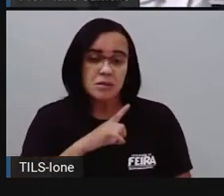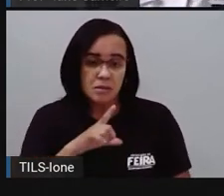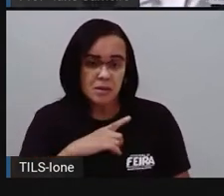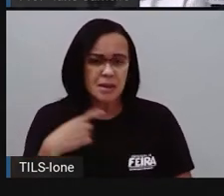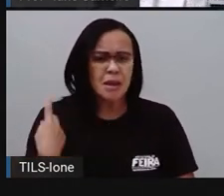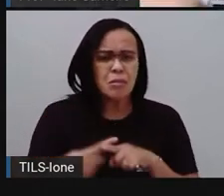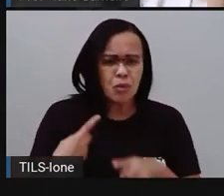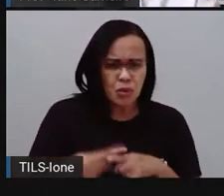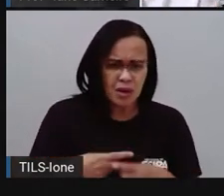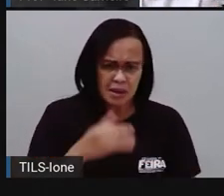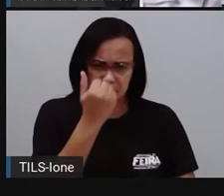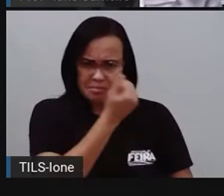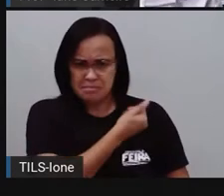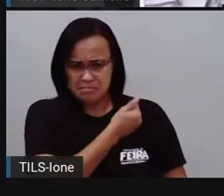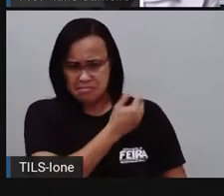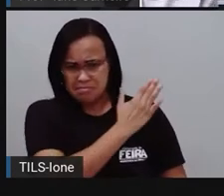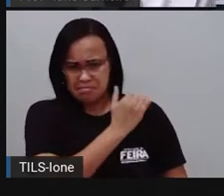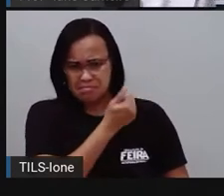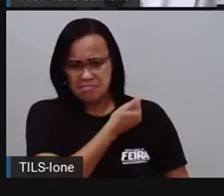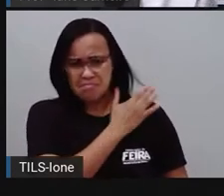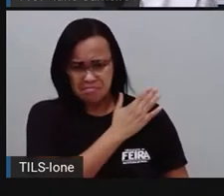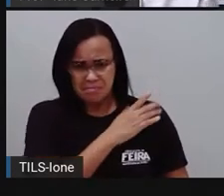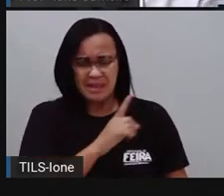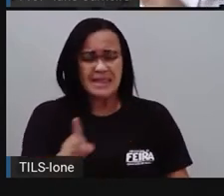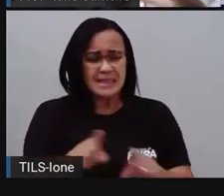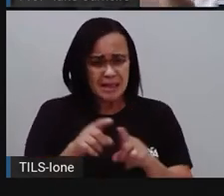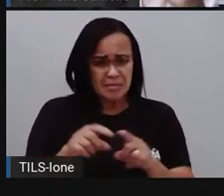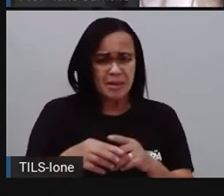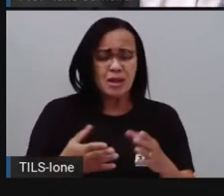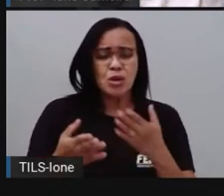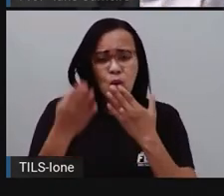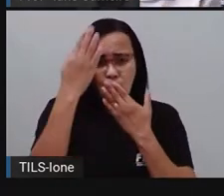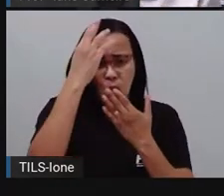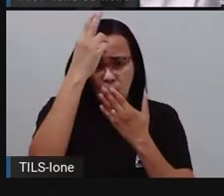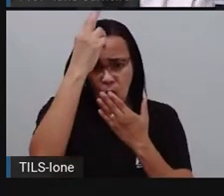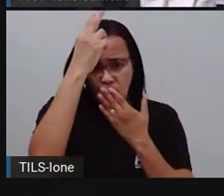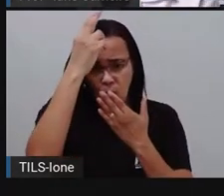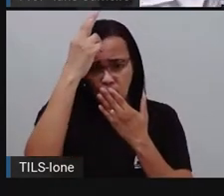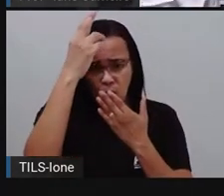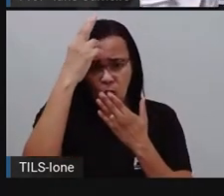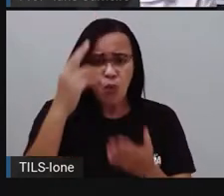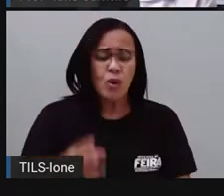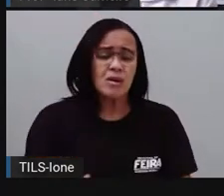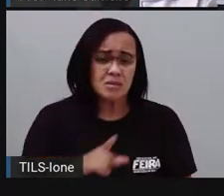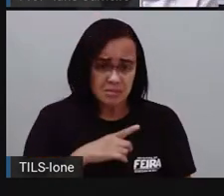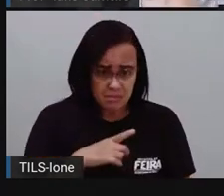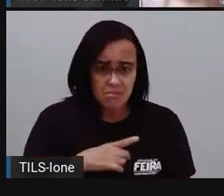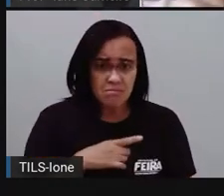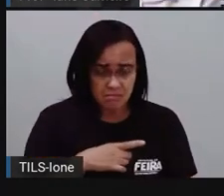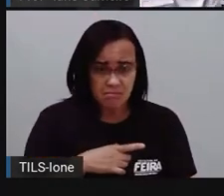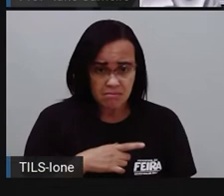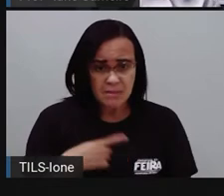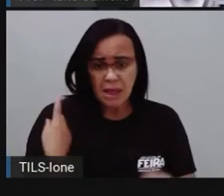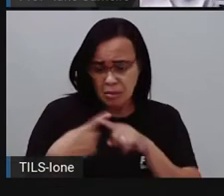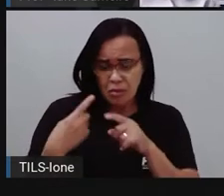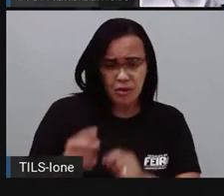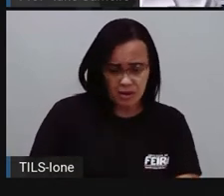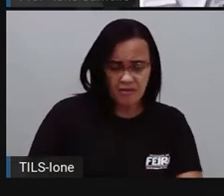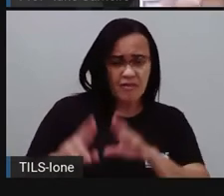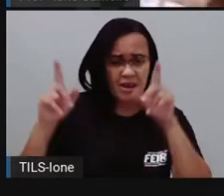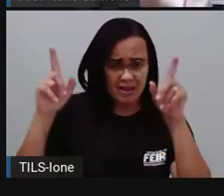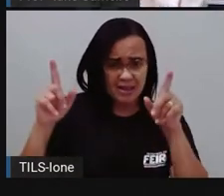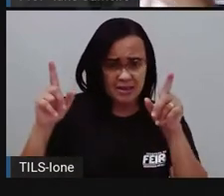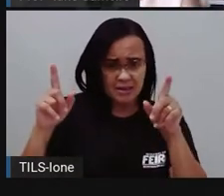de pele negra, pessoas indígenas, né? Que são diferentes, né? Do que outras pessoas, né? Por exemplo,